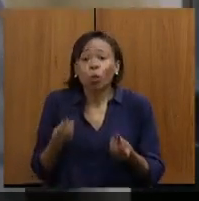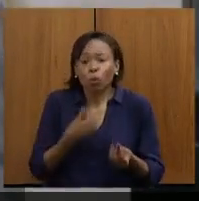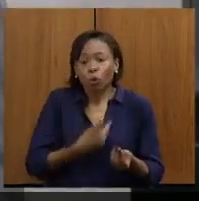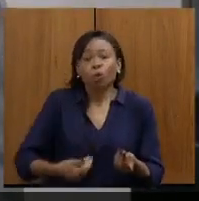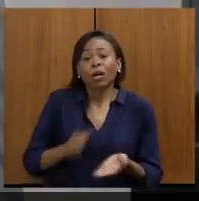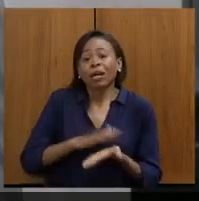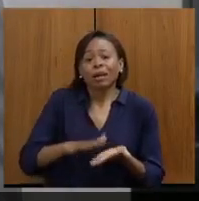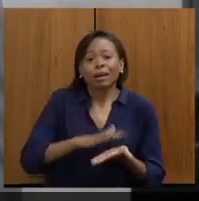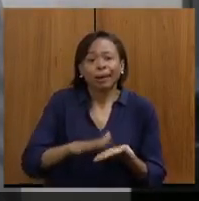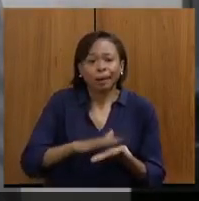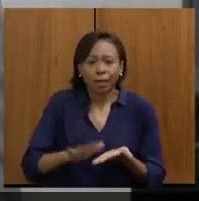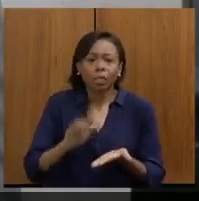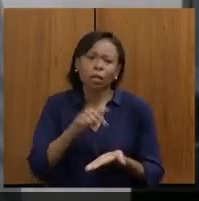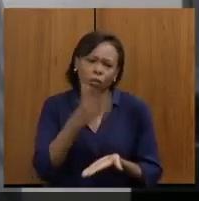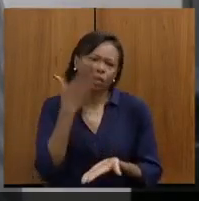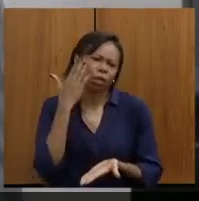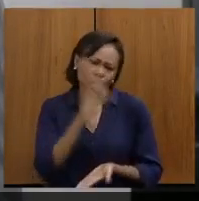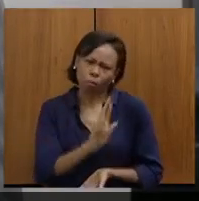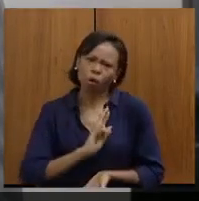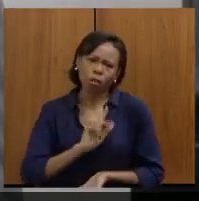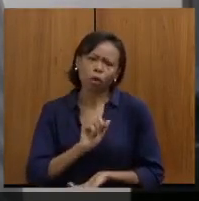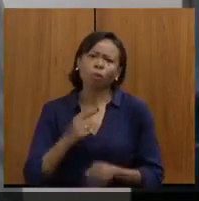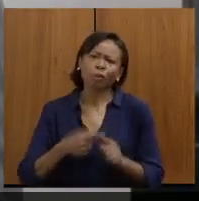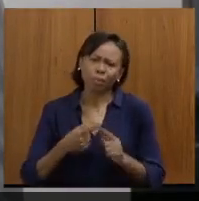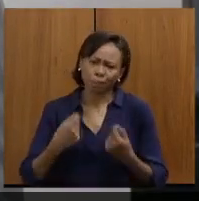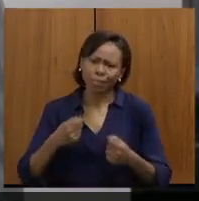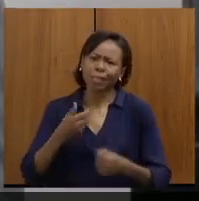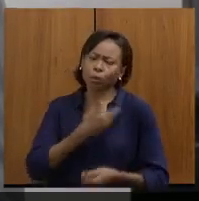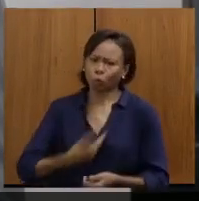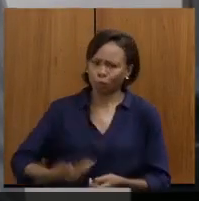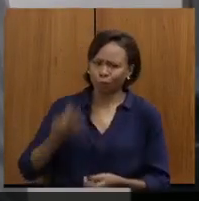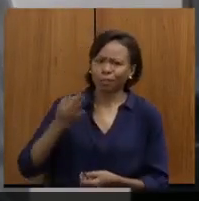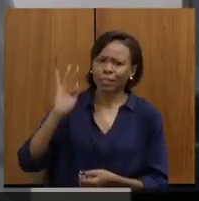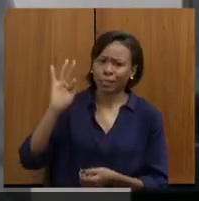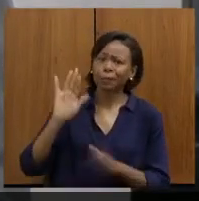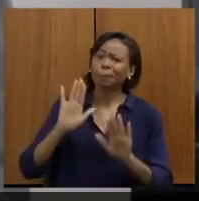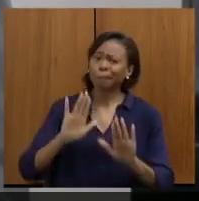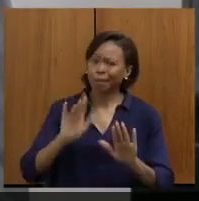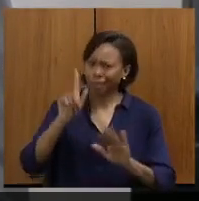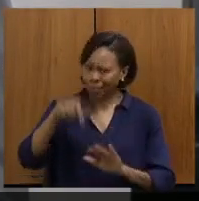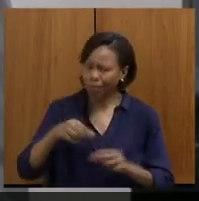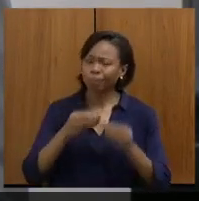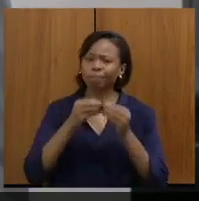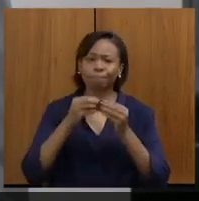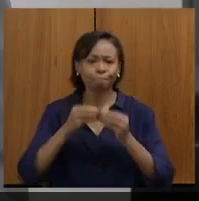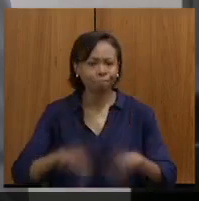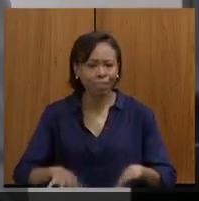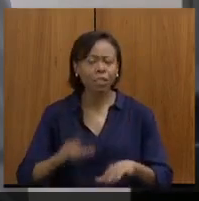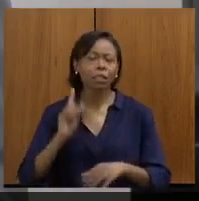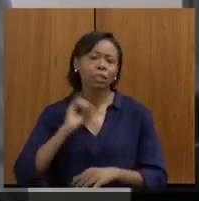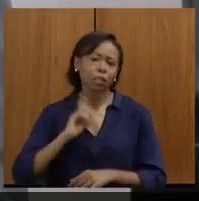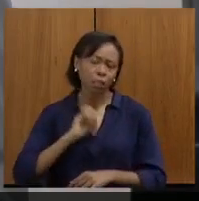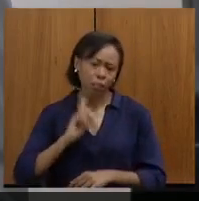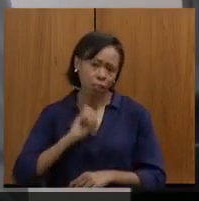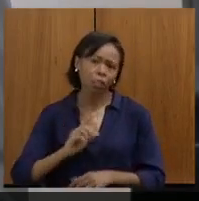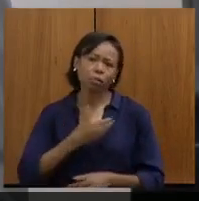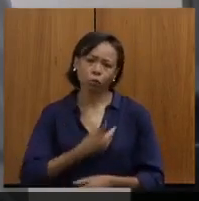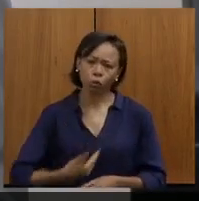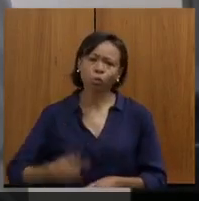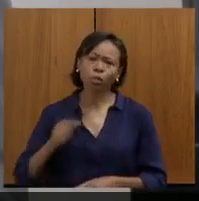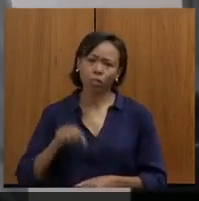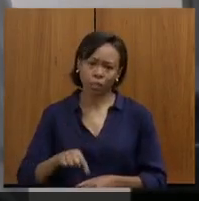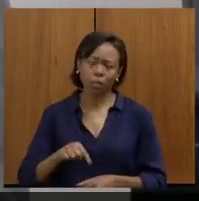tem que ser tratado com o governo federal, mas eu creio que tem sido um prejuízo muito grande para o Estado. O Estado tem